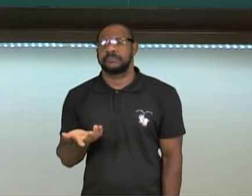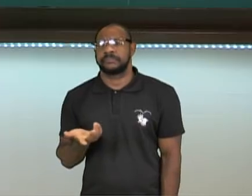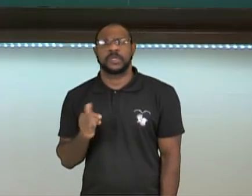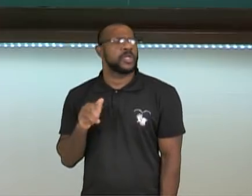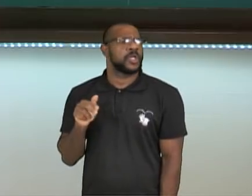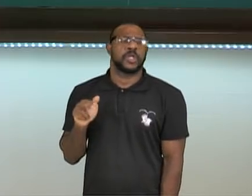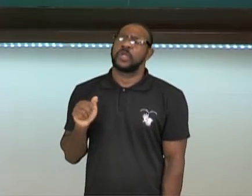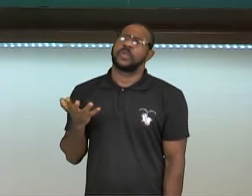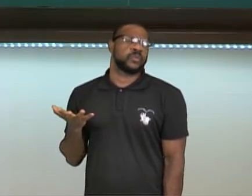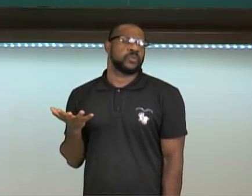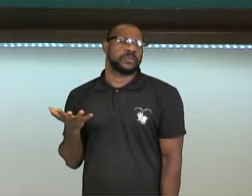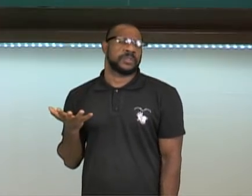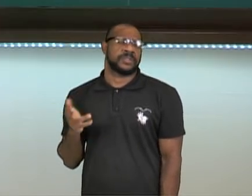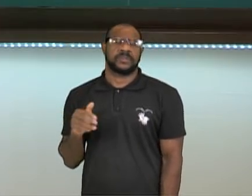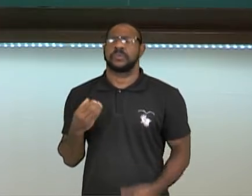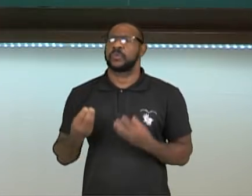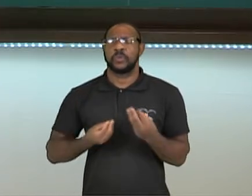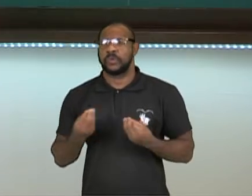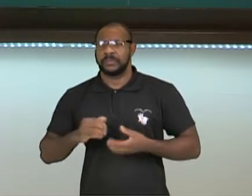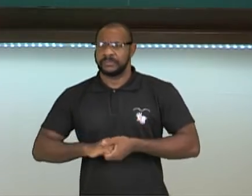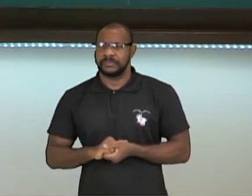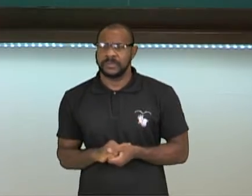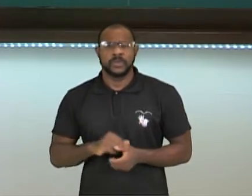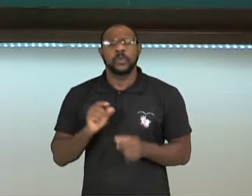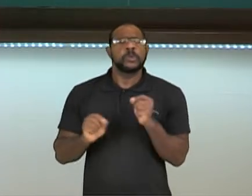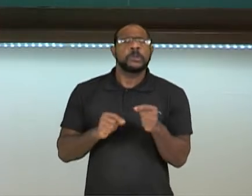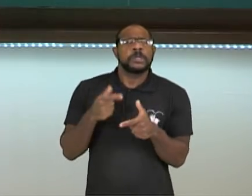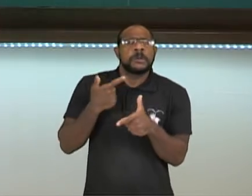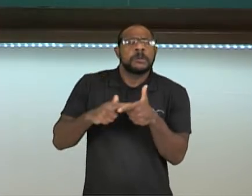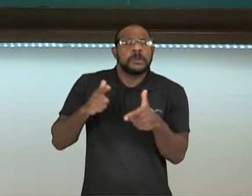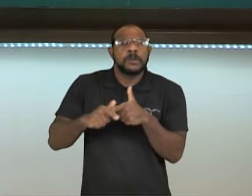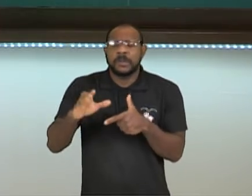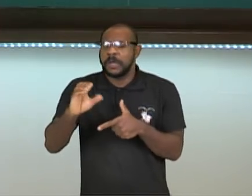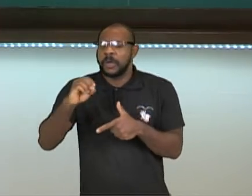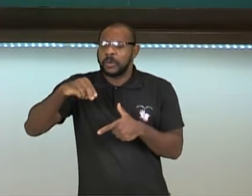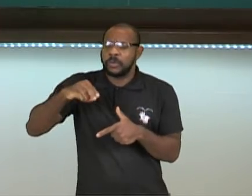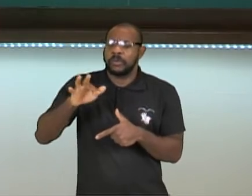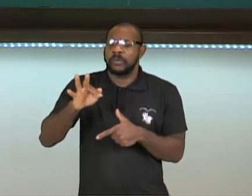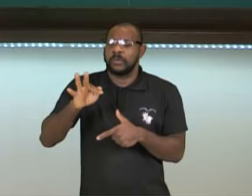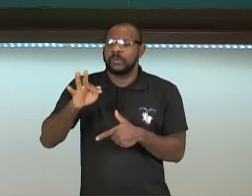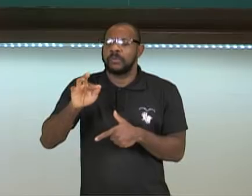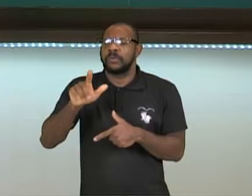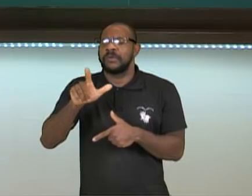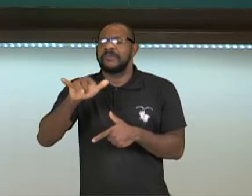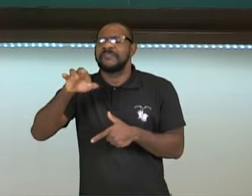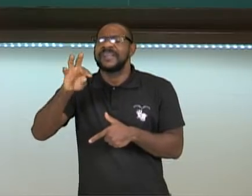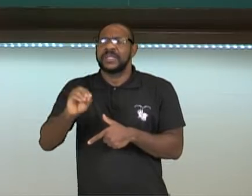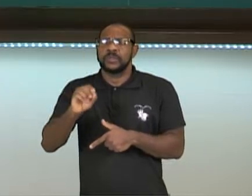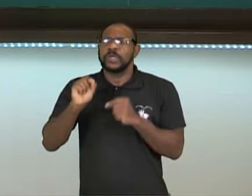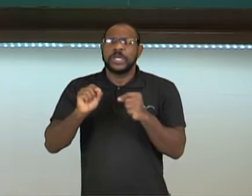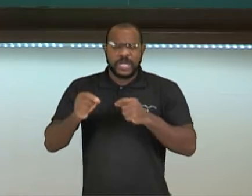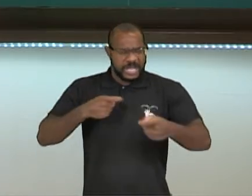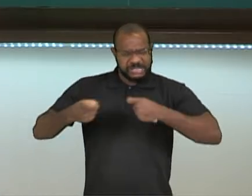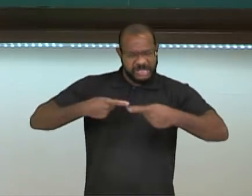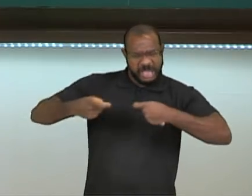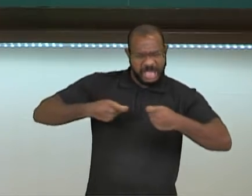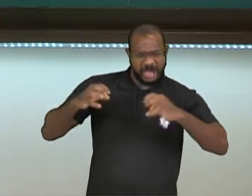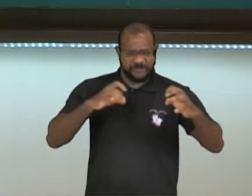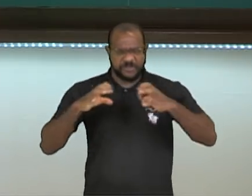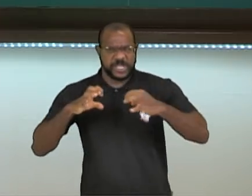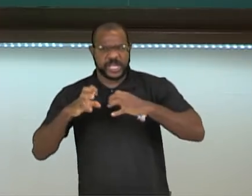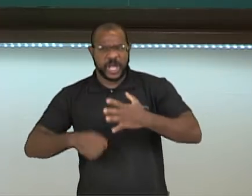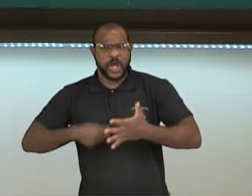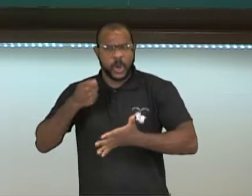nunca ouviu falar de conflito e de guerra? O que é conflito? Nem sei essa palavra. Conflito é guerra, briga, disputa,